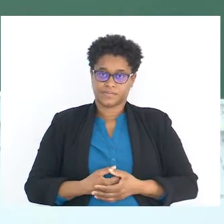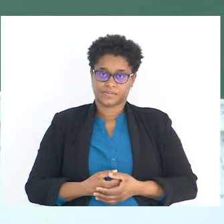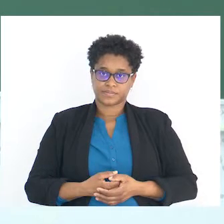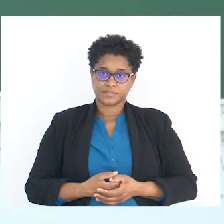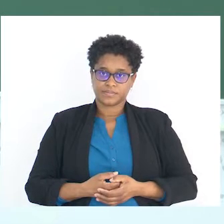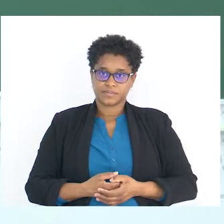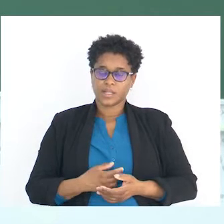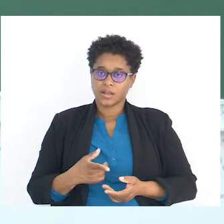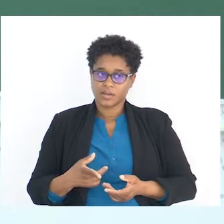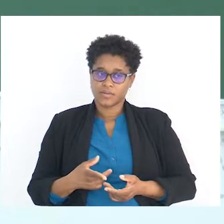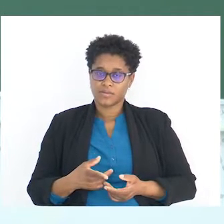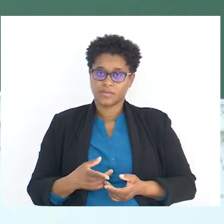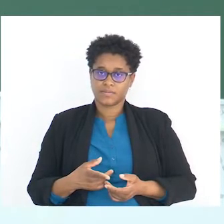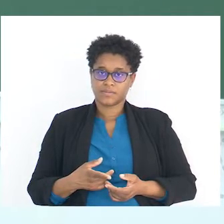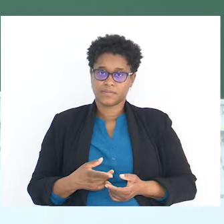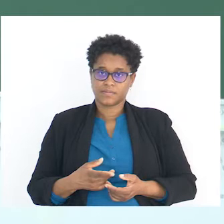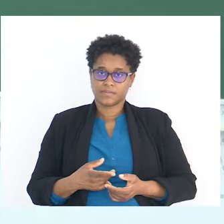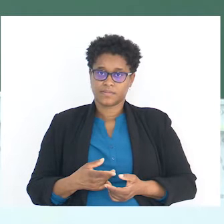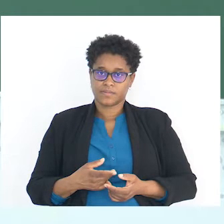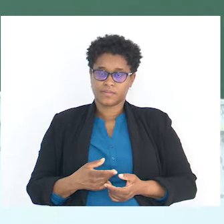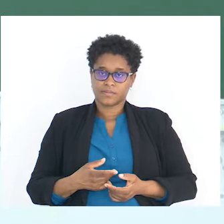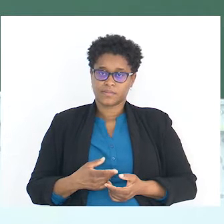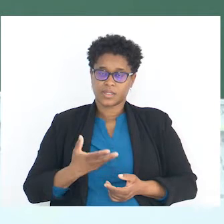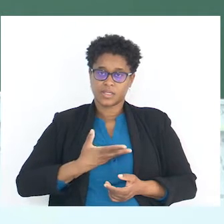à depressão.